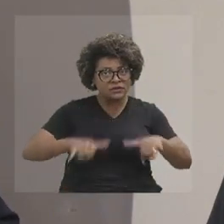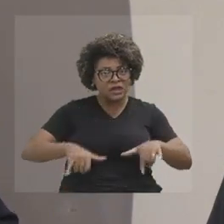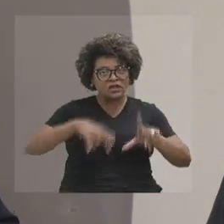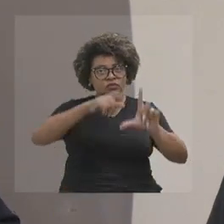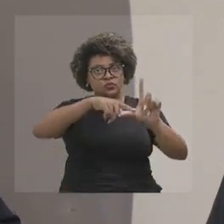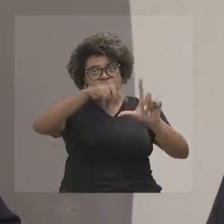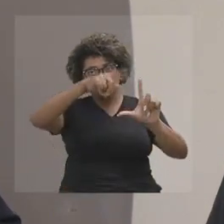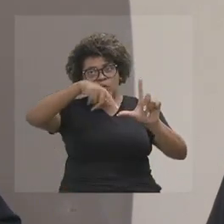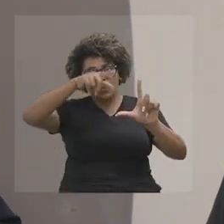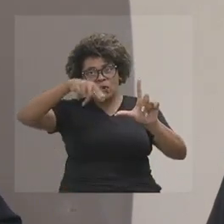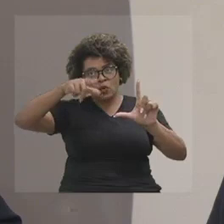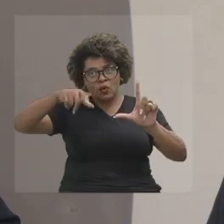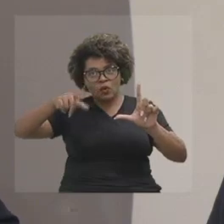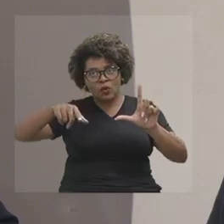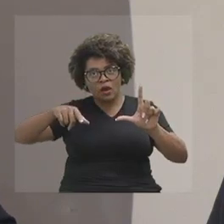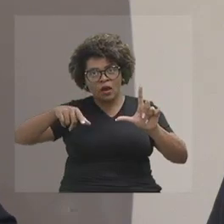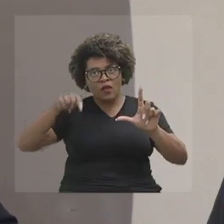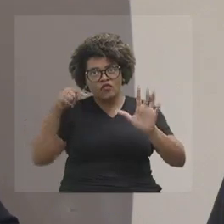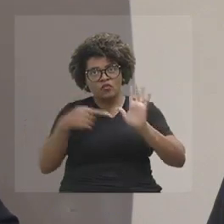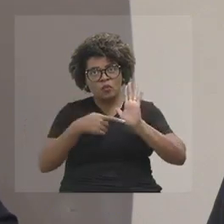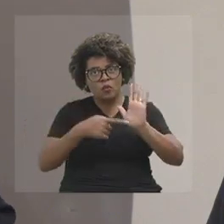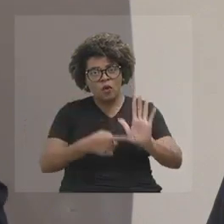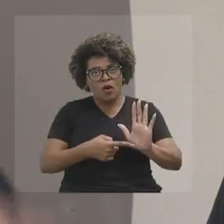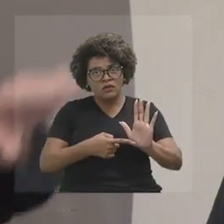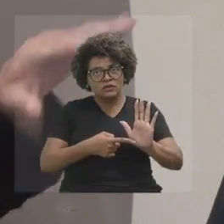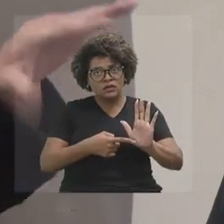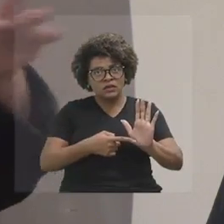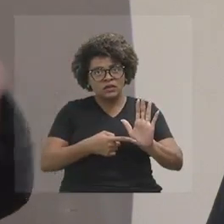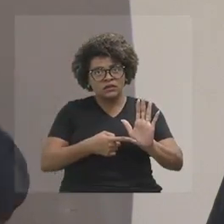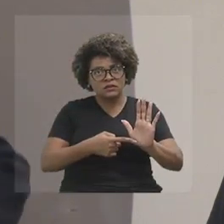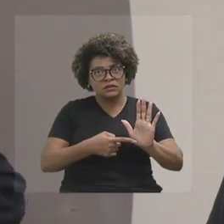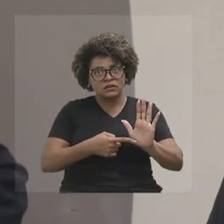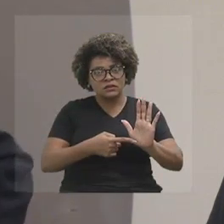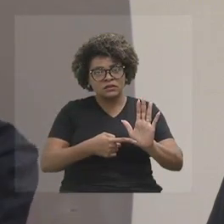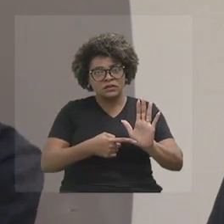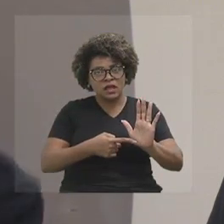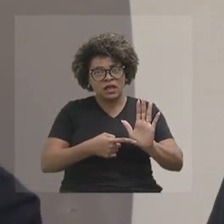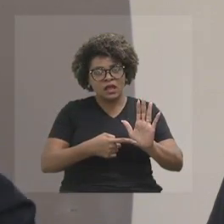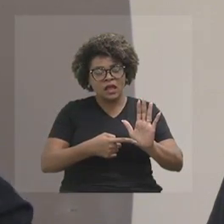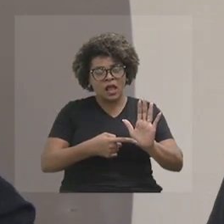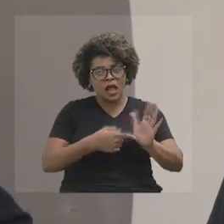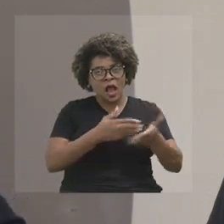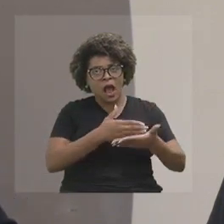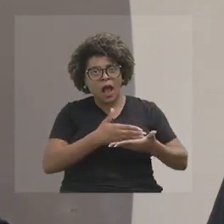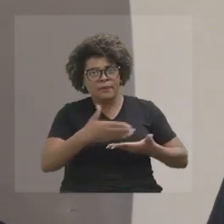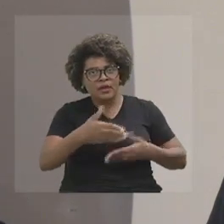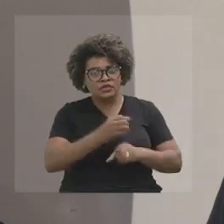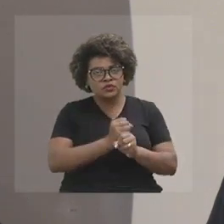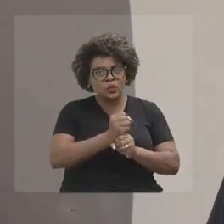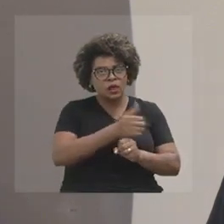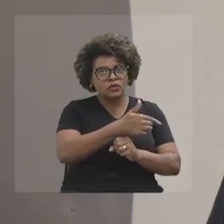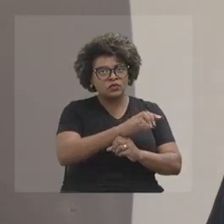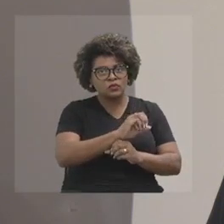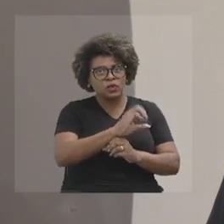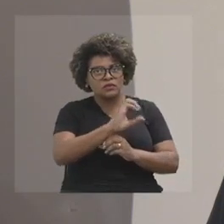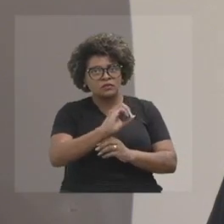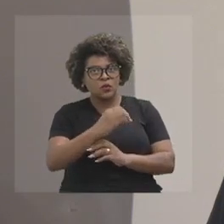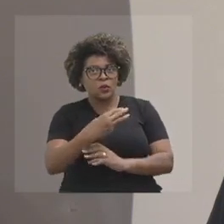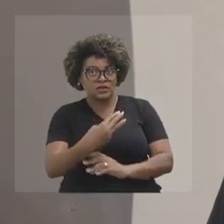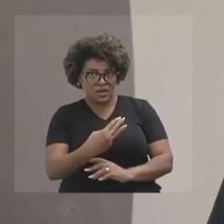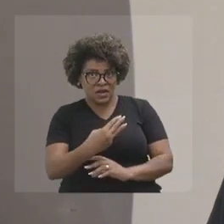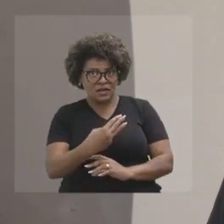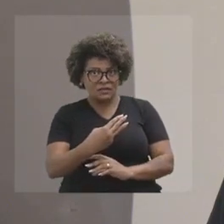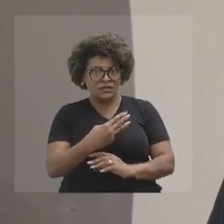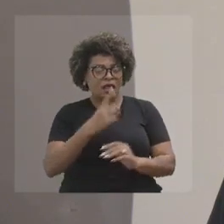desde 2003 mostrando a progressão das despesas de publicidade, são